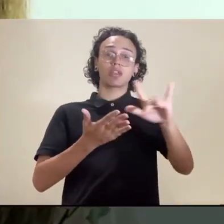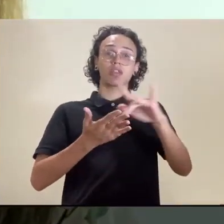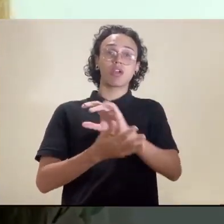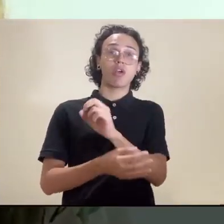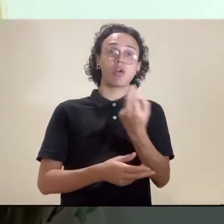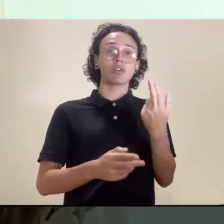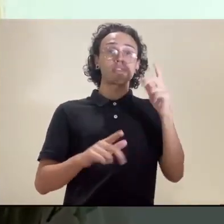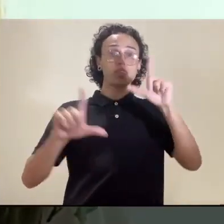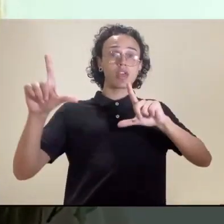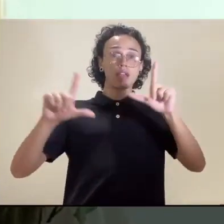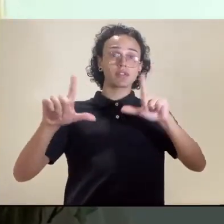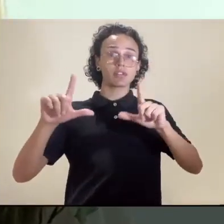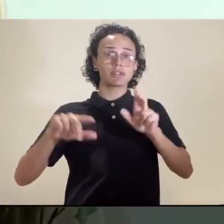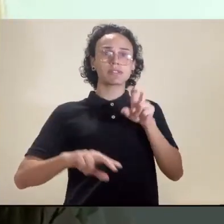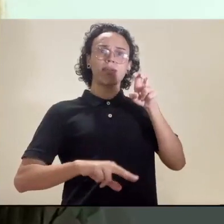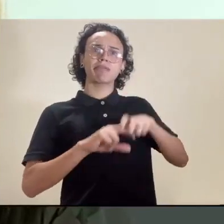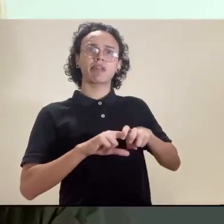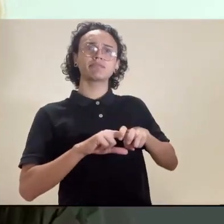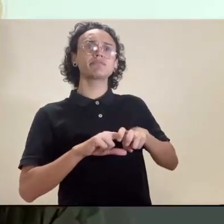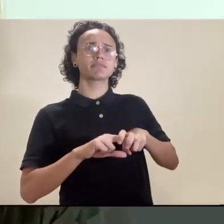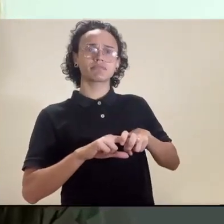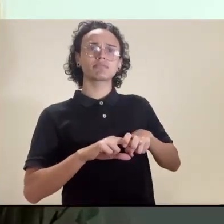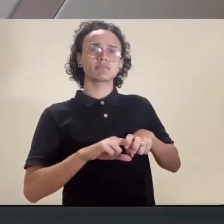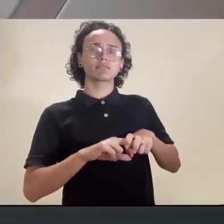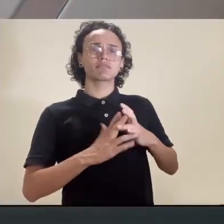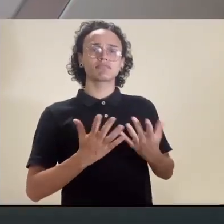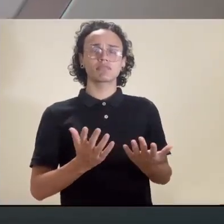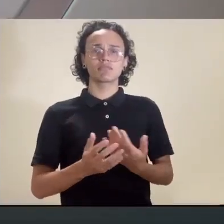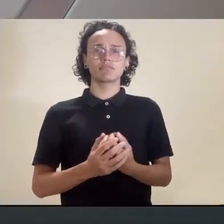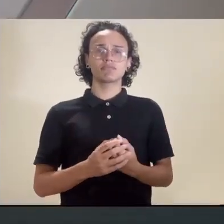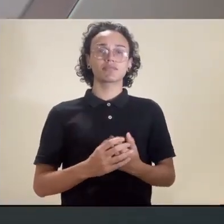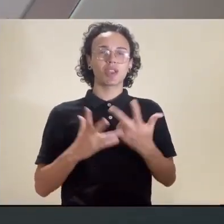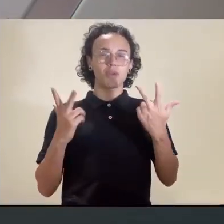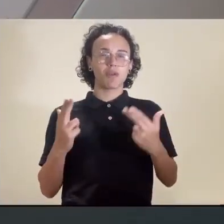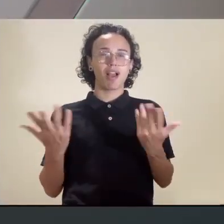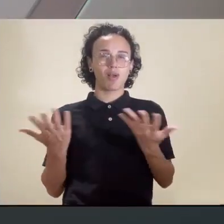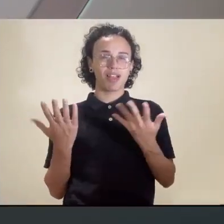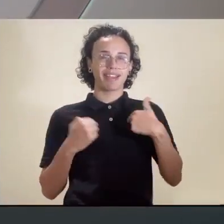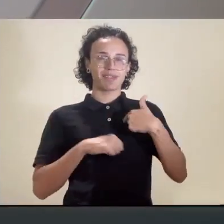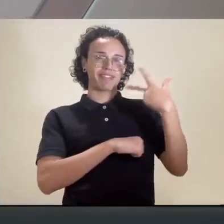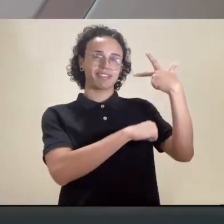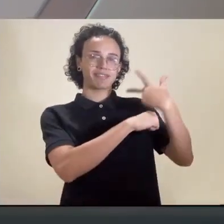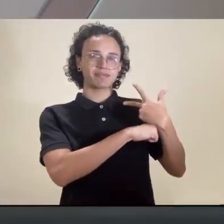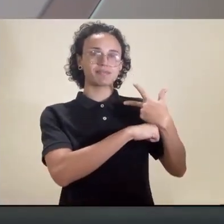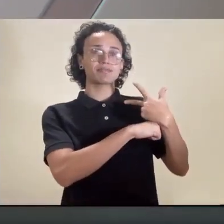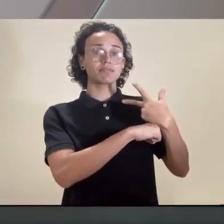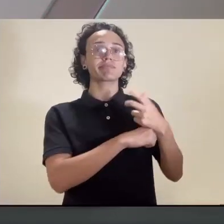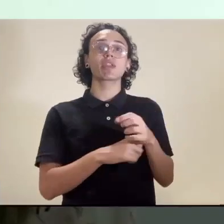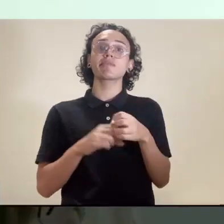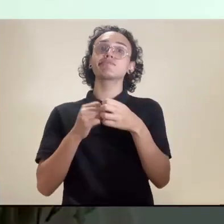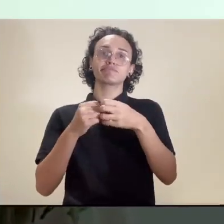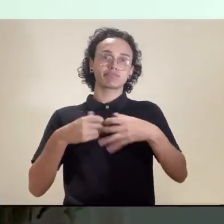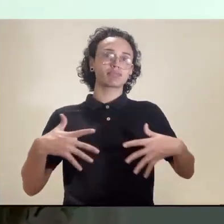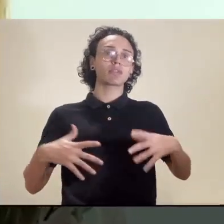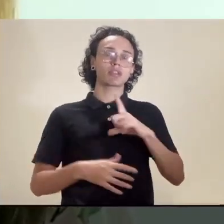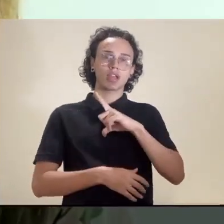usando tablet, assistindo televisão, numa posição sentada, como a gente está agora. E